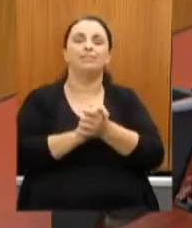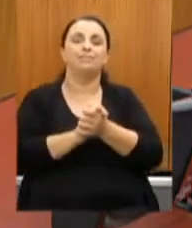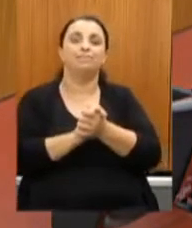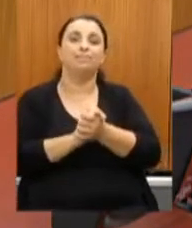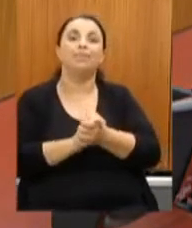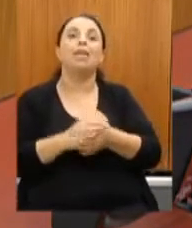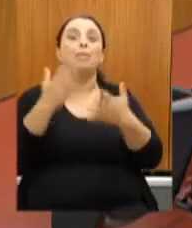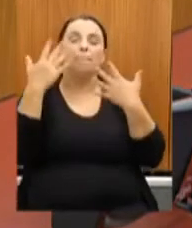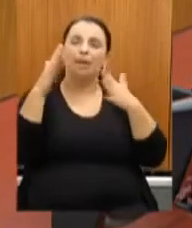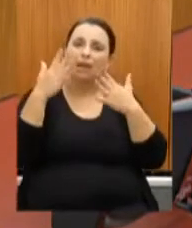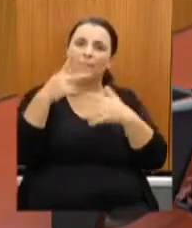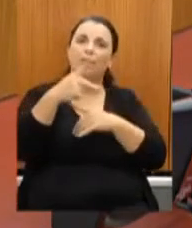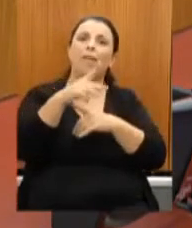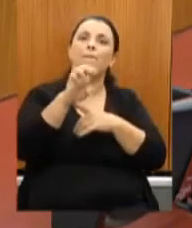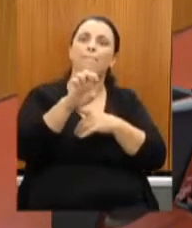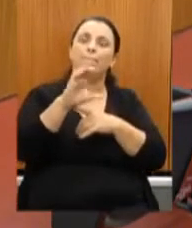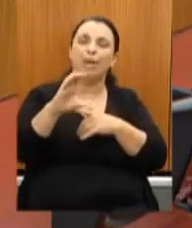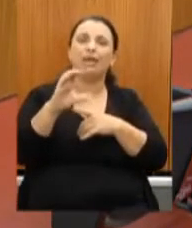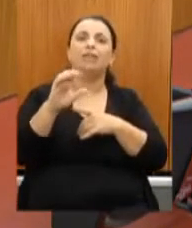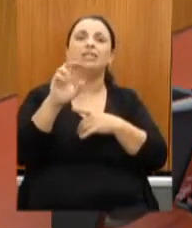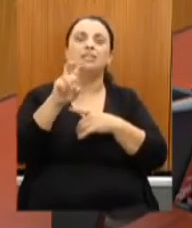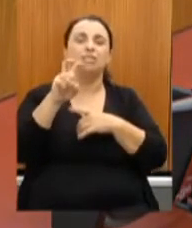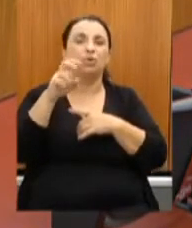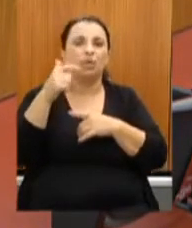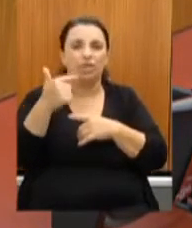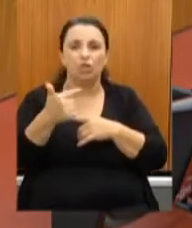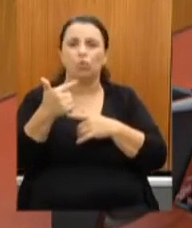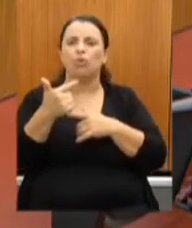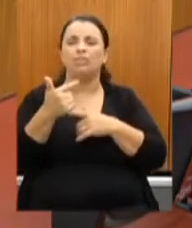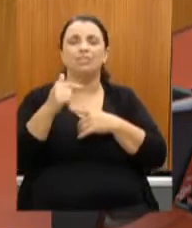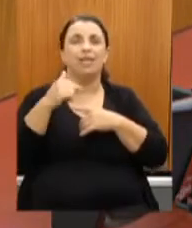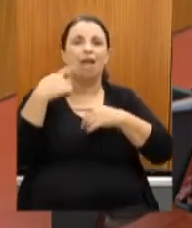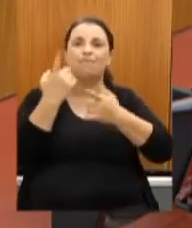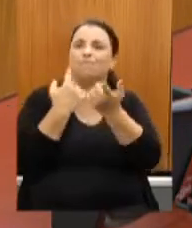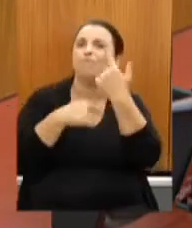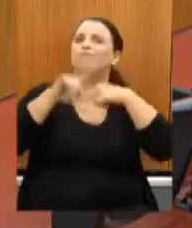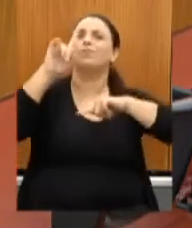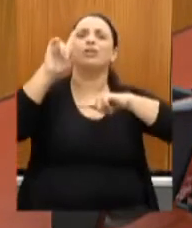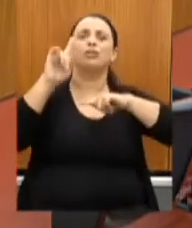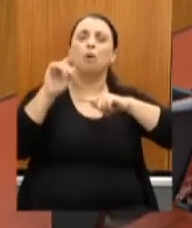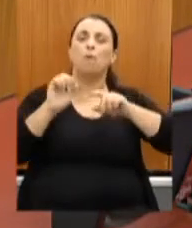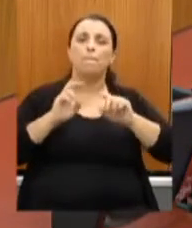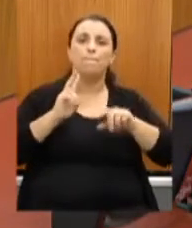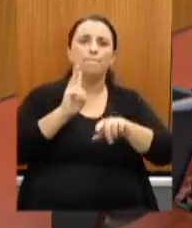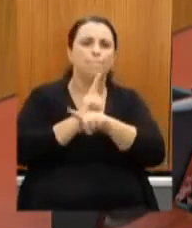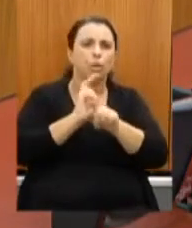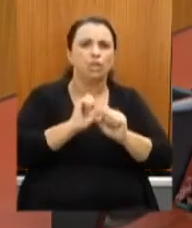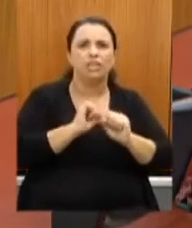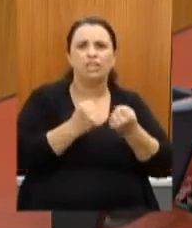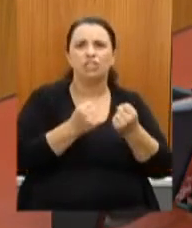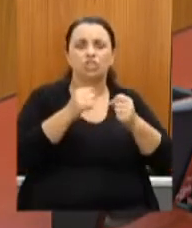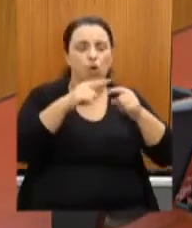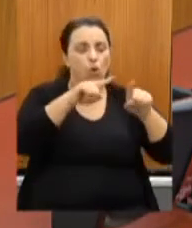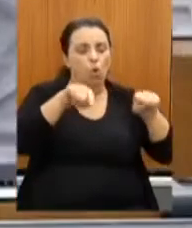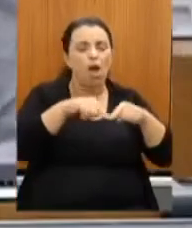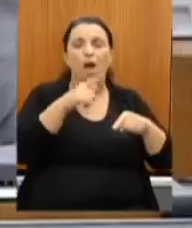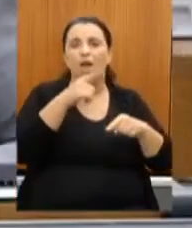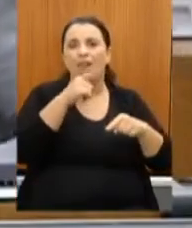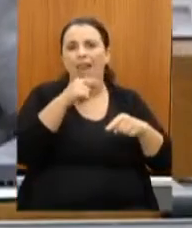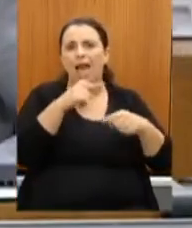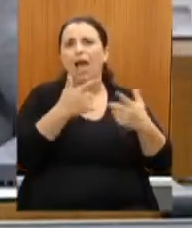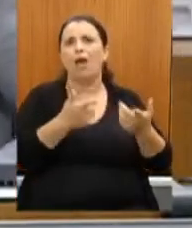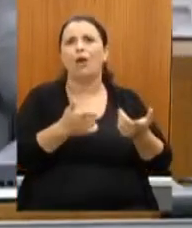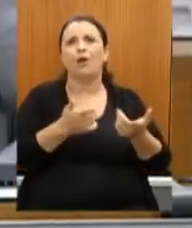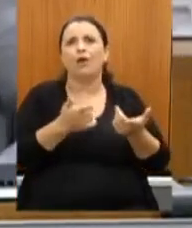aquele lago belíssimo com potencial turístico que já está claro gerando emprego e renda para aquela região